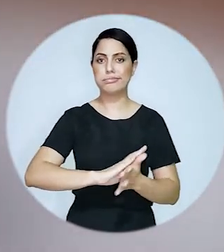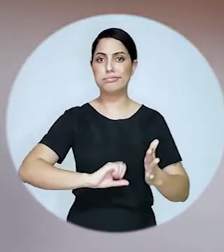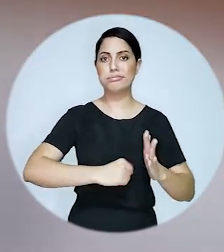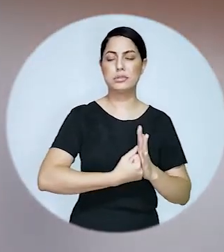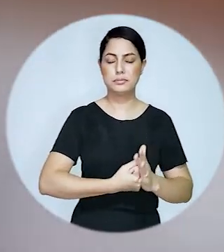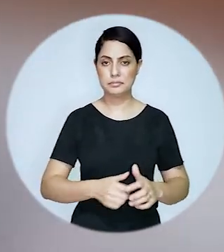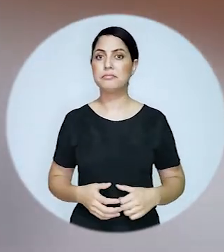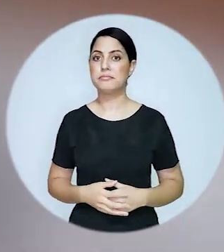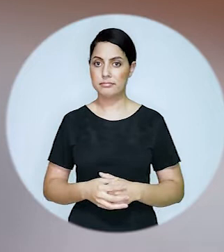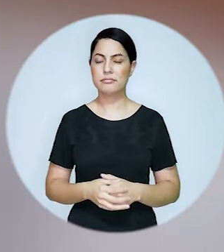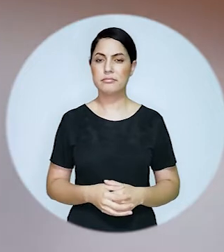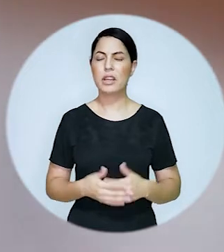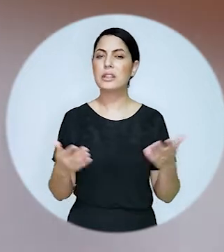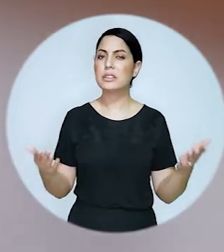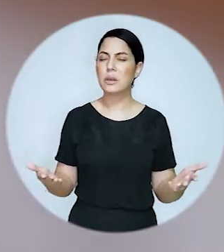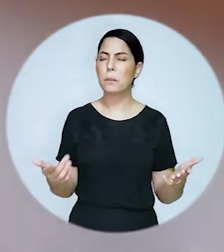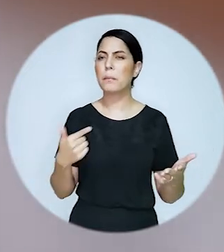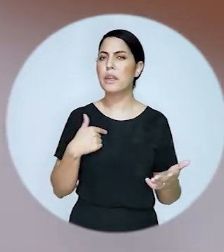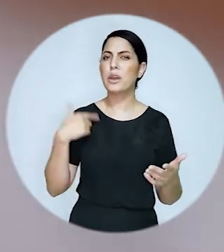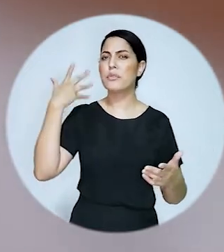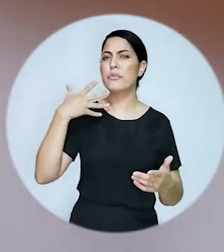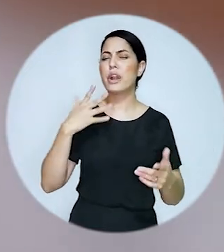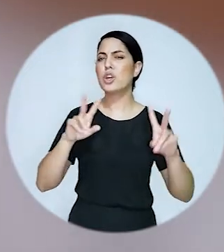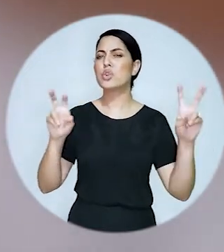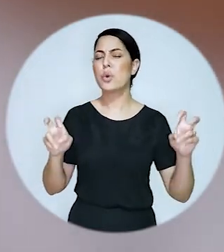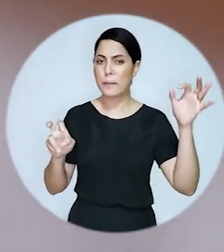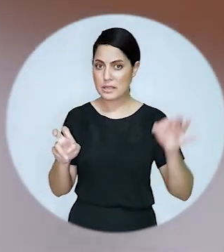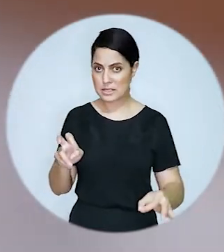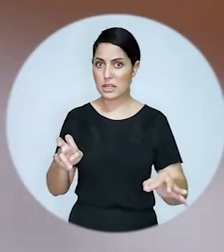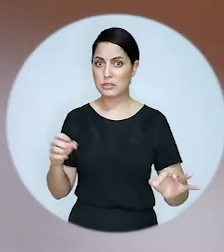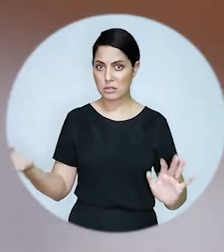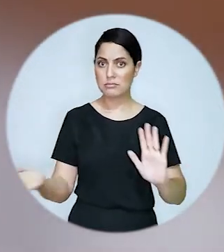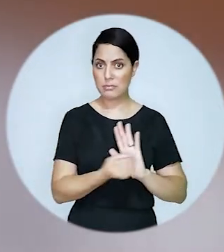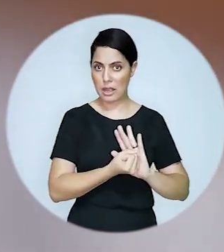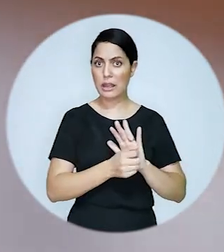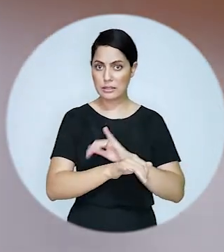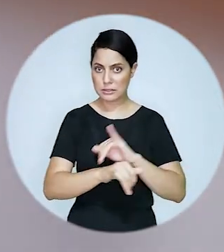o que é que eu posso falar que é bem interessante na área do registro de marca?